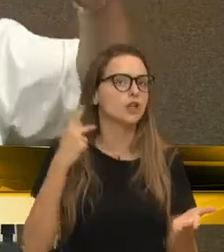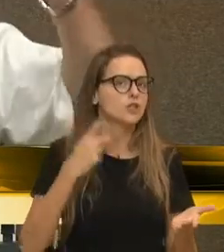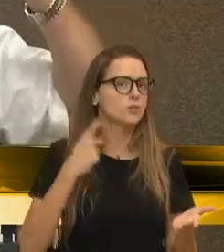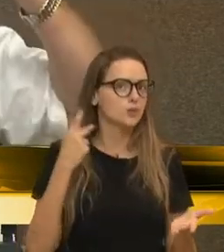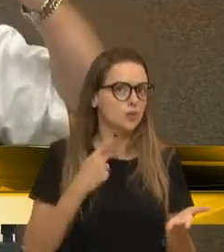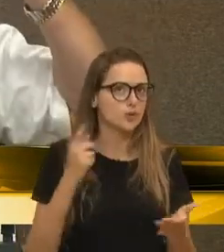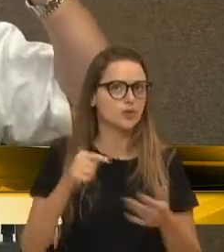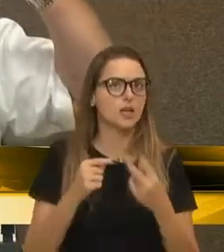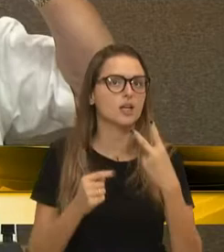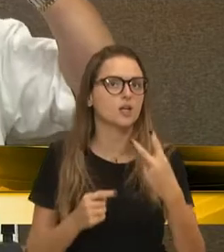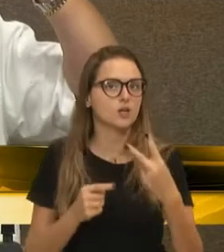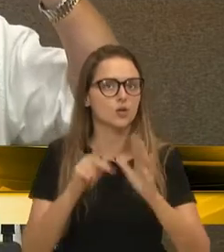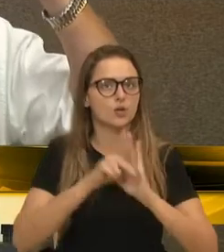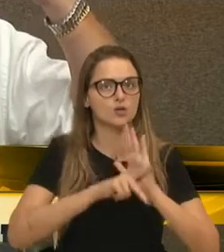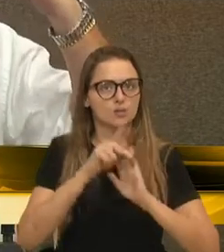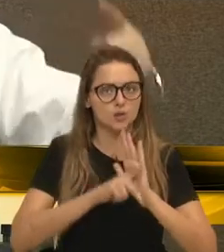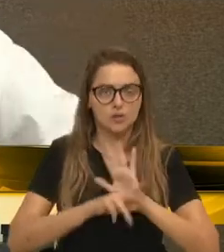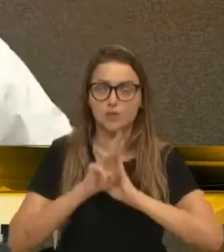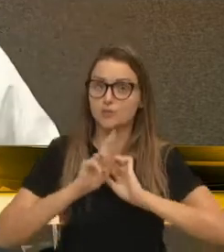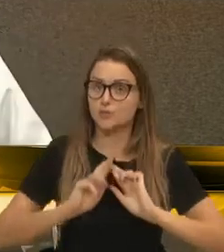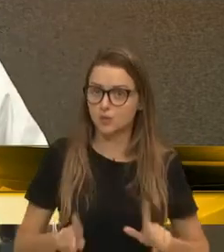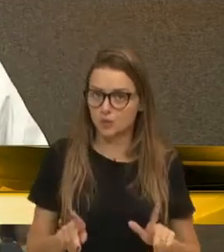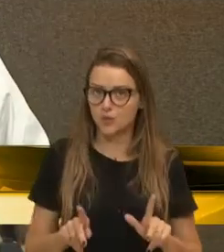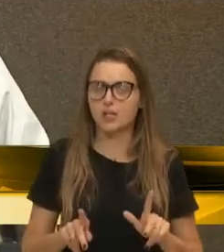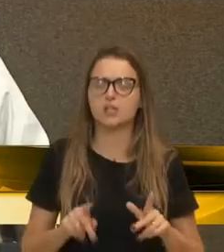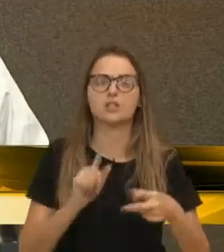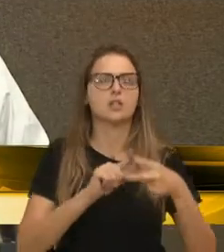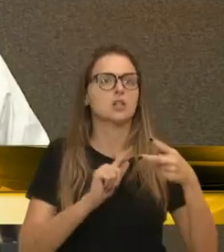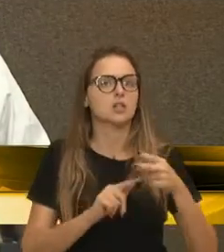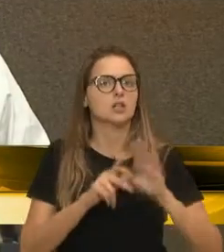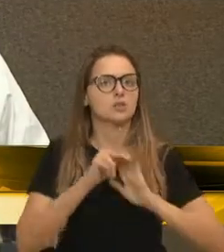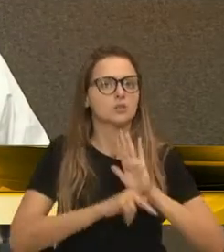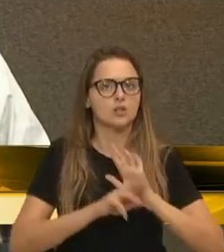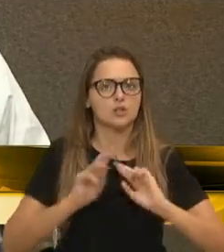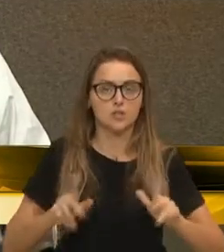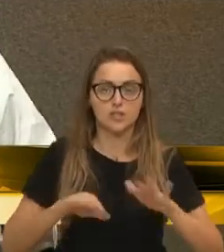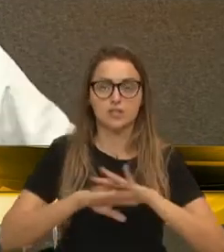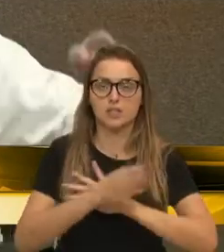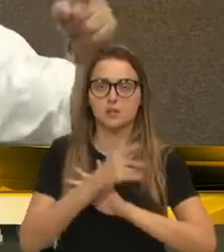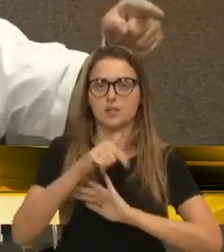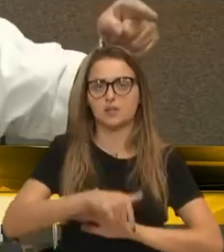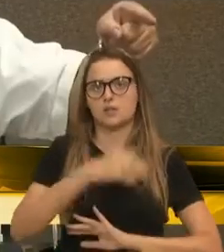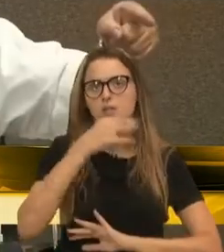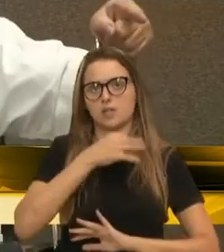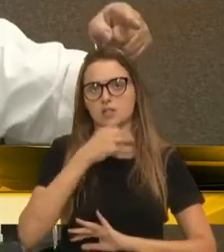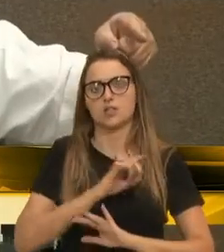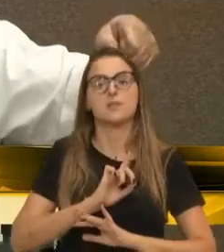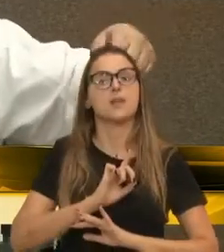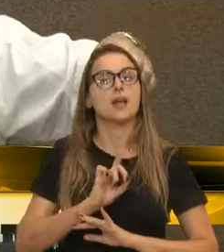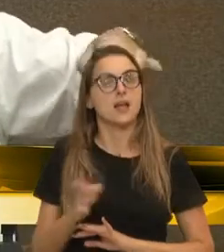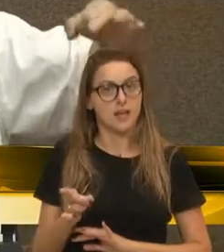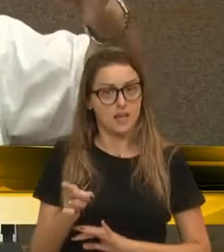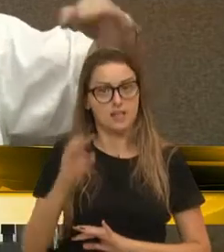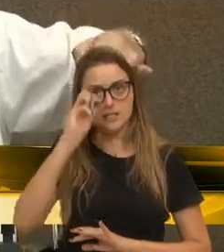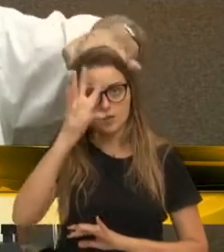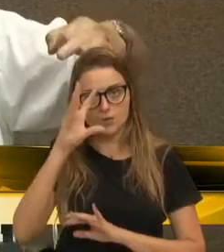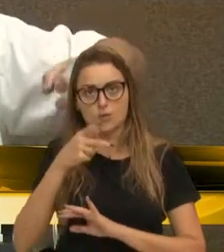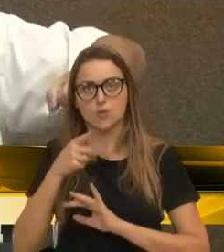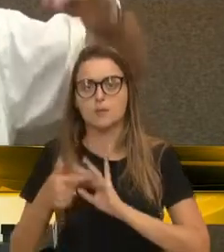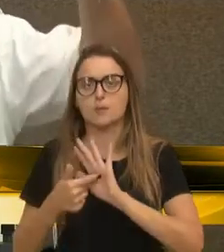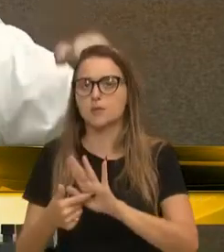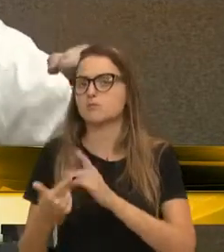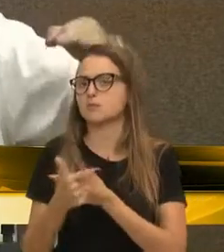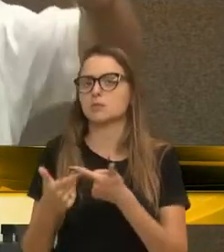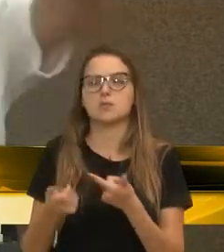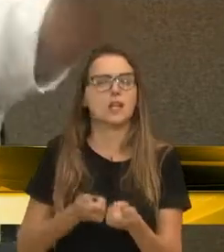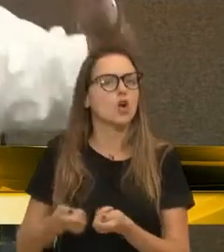São dois projetos diferentes que estão sendo implementados em Caxias do Sul. Esse, na realidade, eles não têm controle